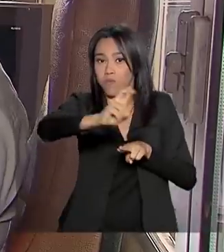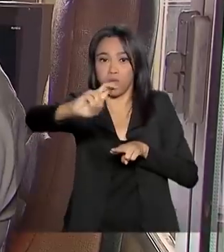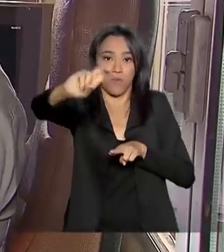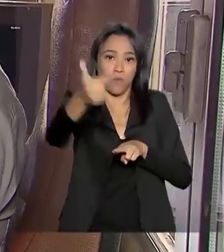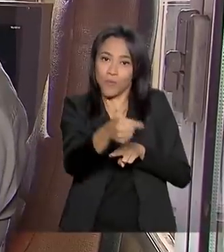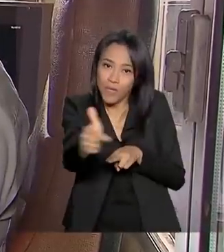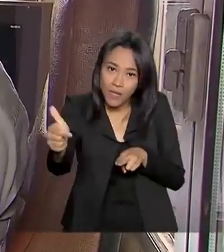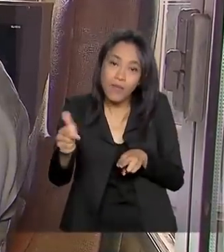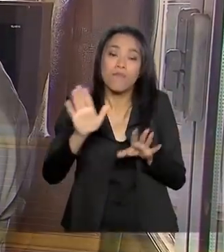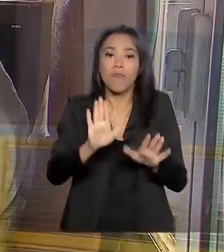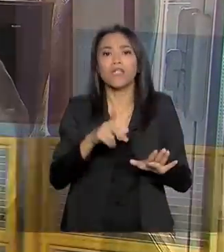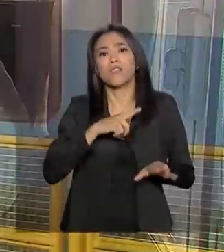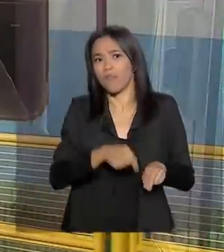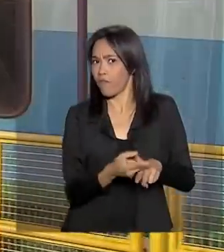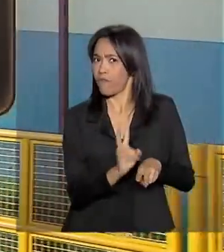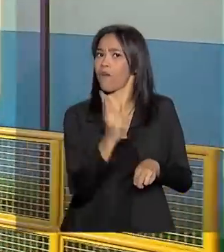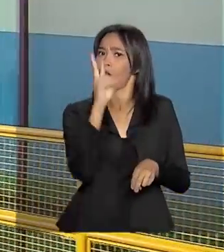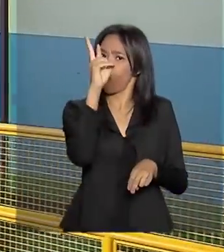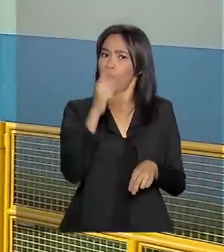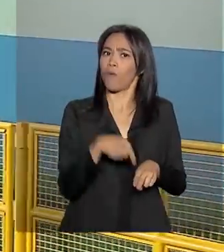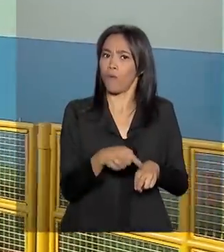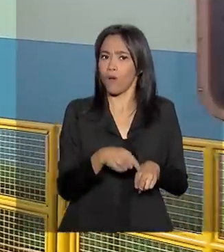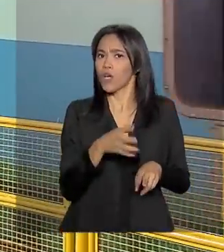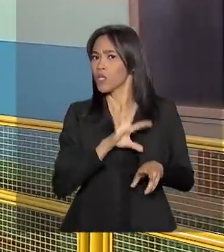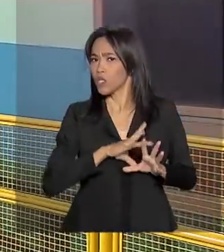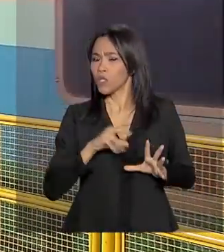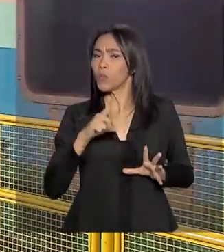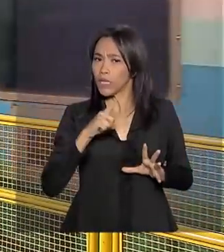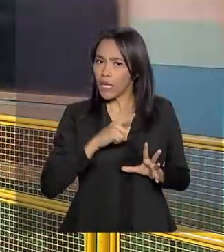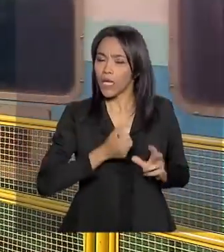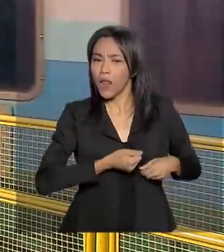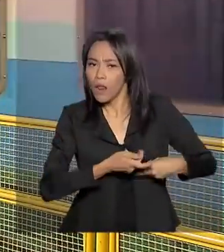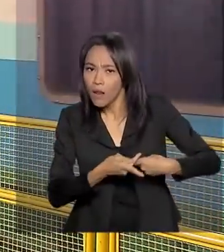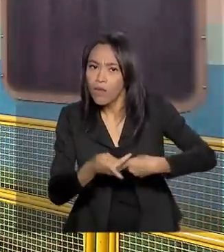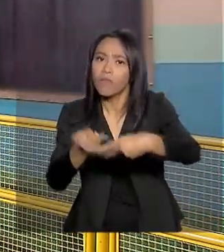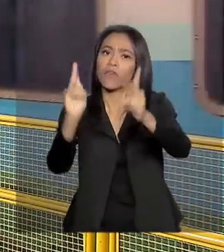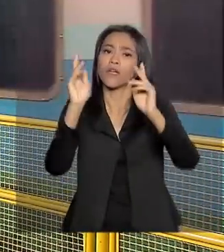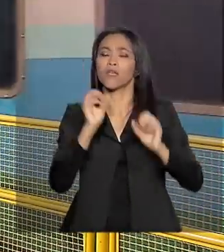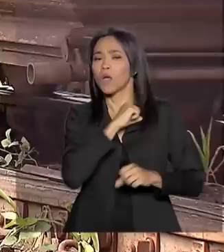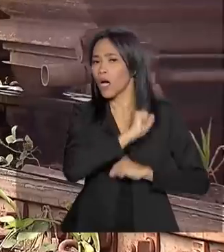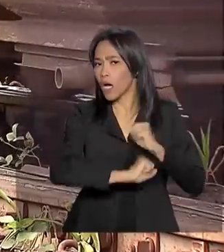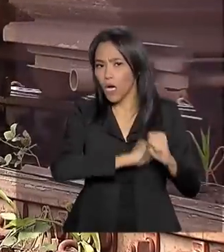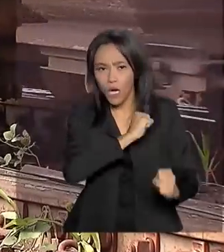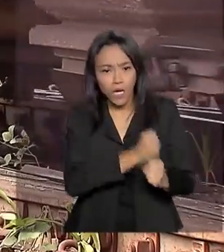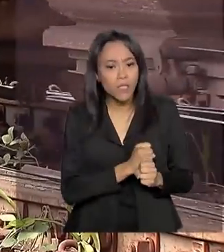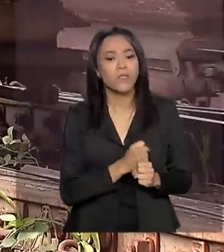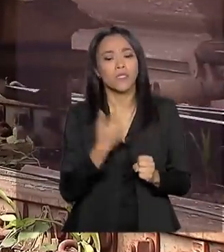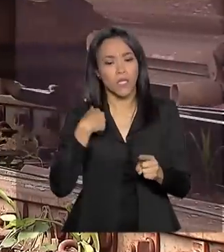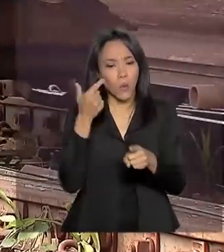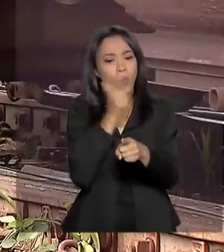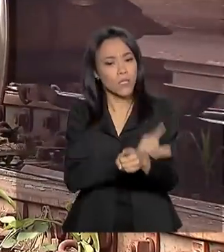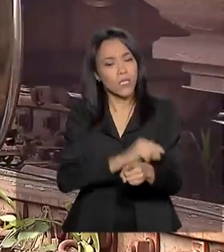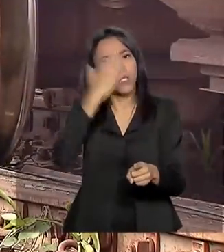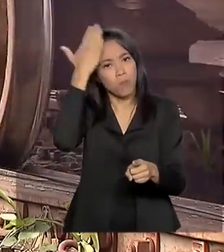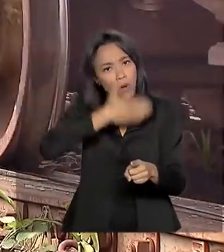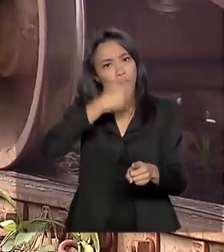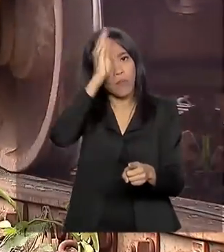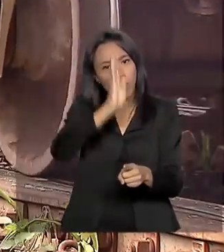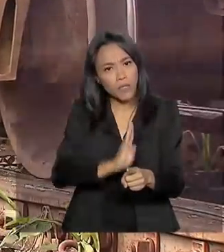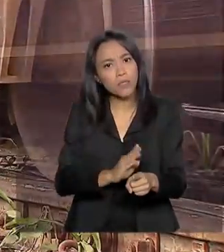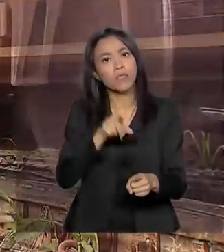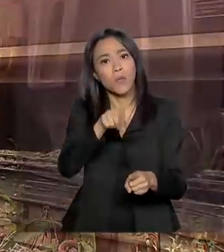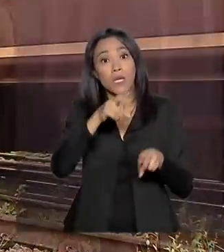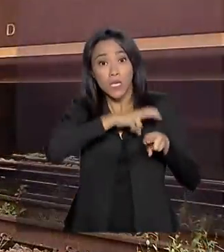o seu valor, né? Com todas as suas cargas transportadas, com o seu volume que ela apresenta todos os anos, Para estar conseguindo já mostrar para o Brasil que a